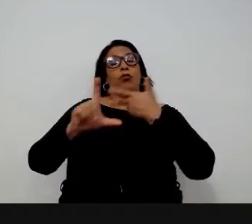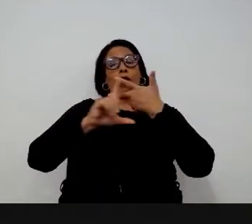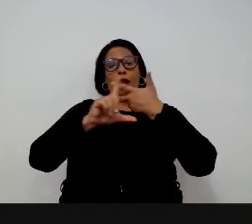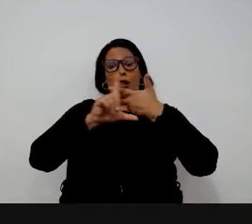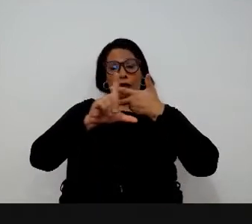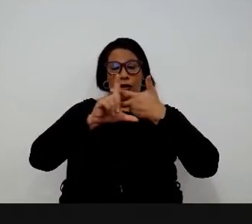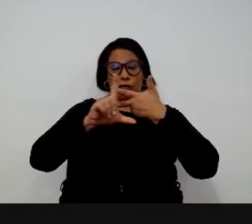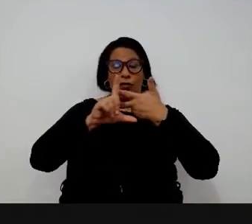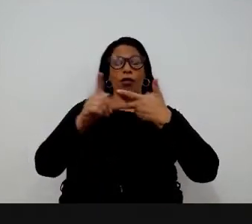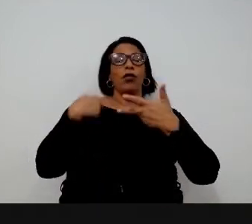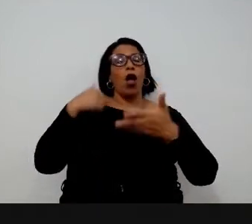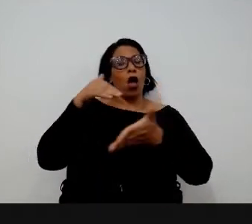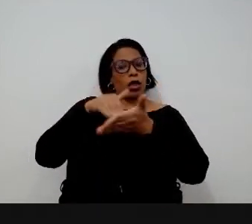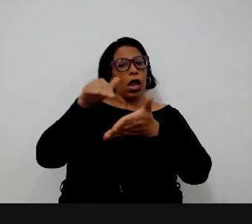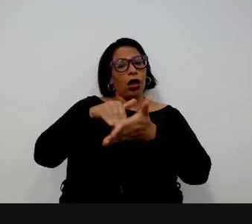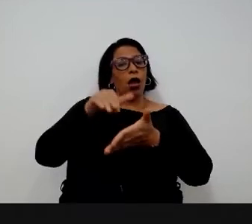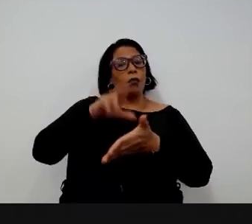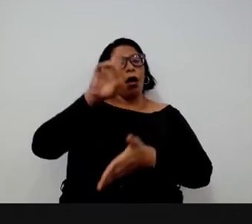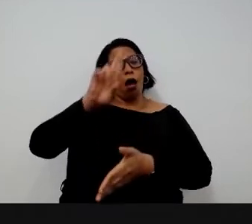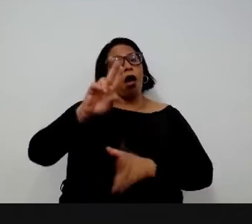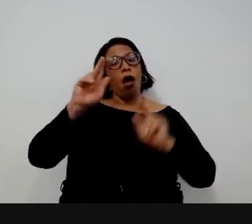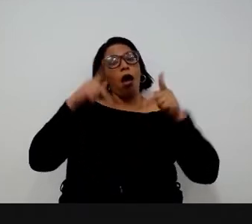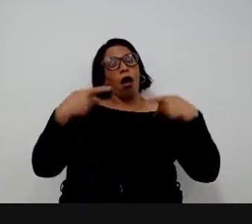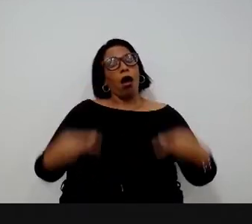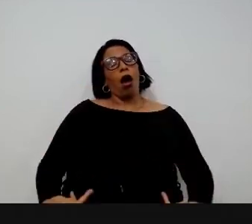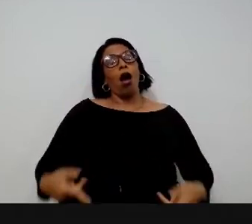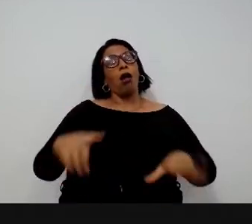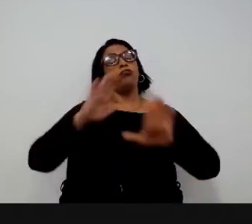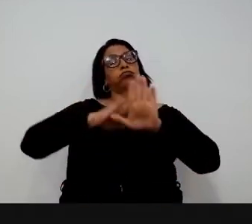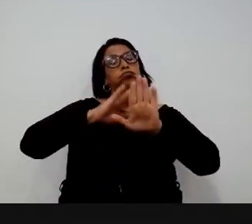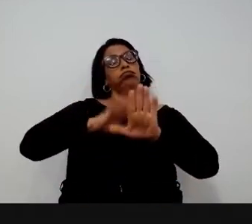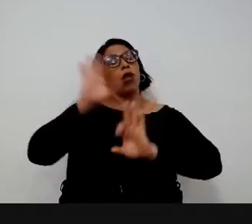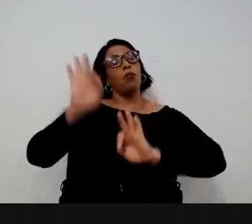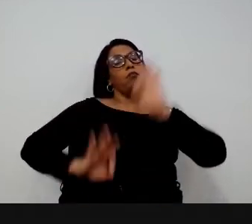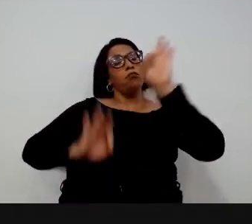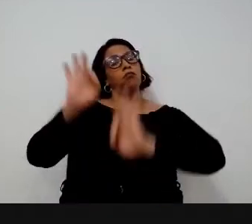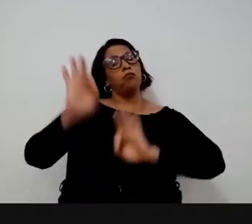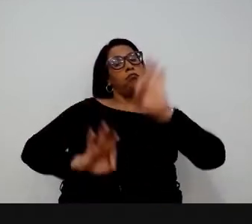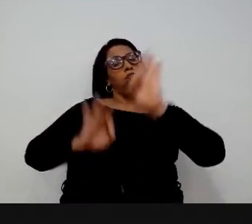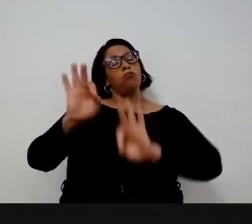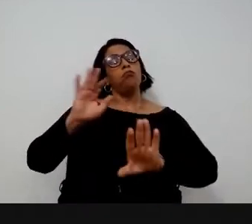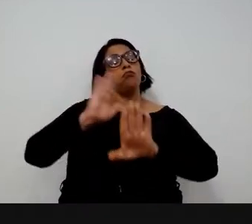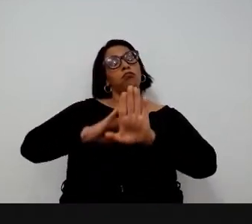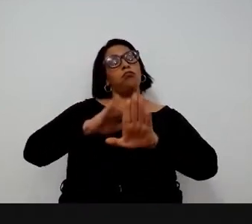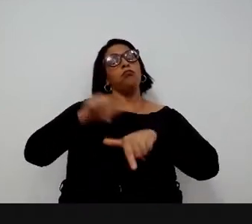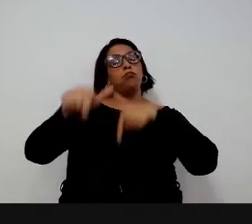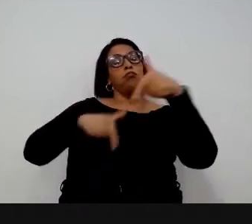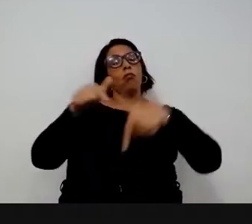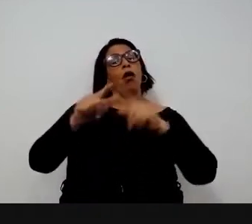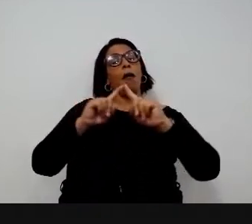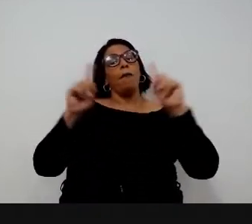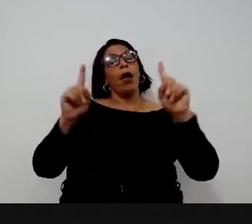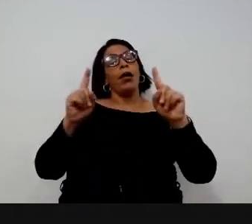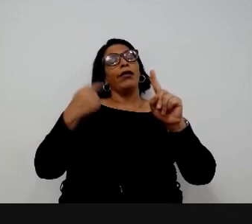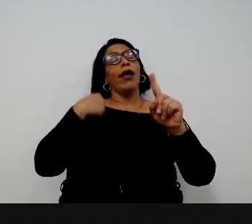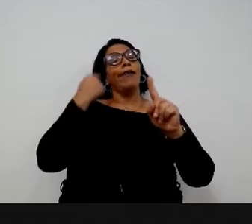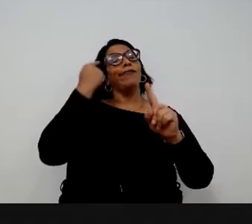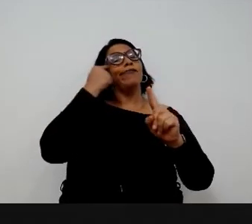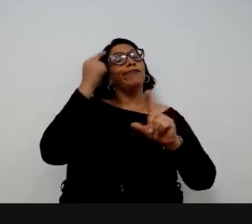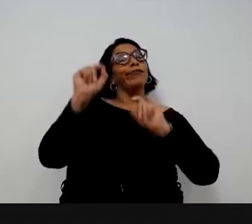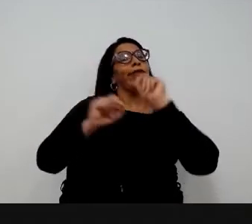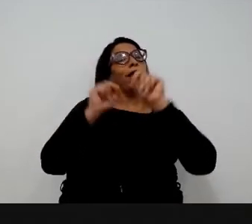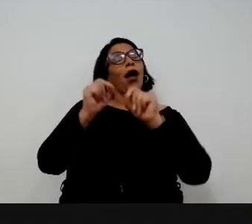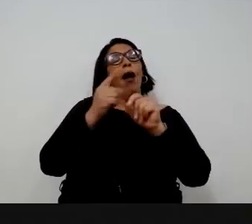Nós trabalhamos com a Secretaria de Gestão de Pessoas para fazer também plano de gestão de pessoas para o Executivo, e a primeira versão do plano,